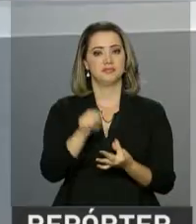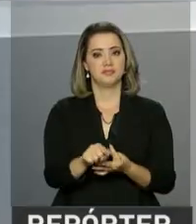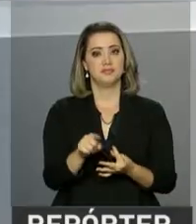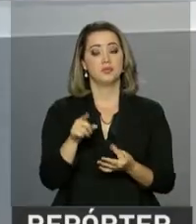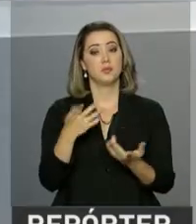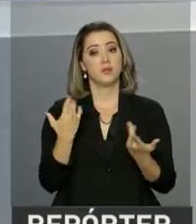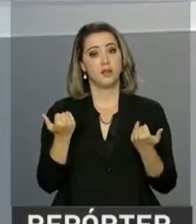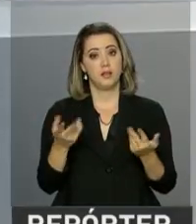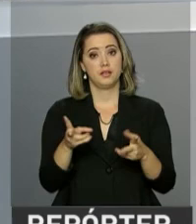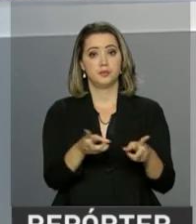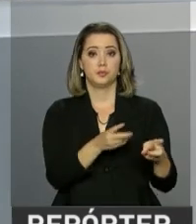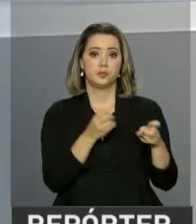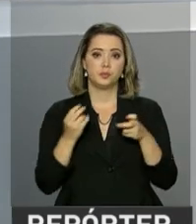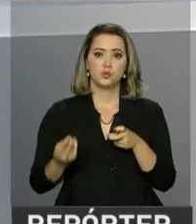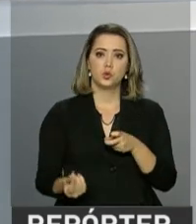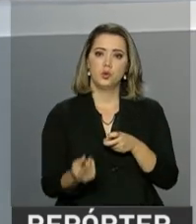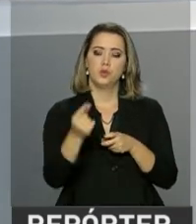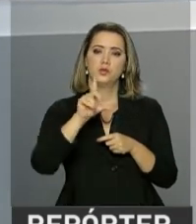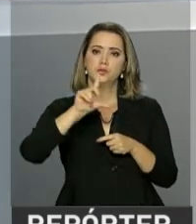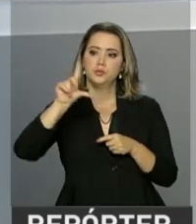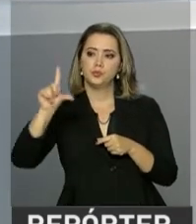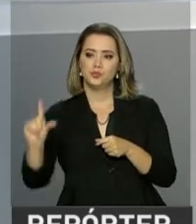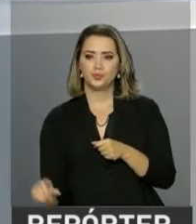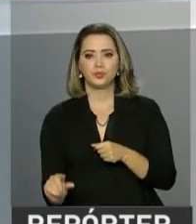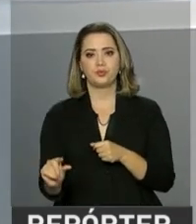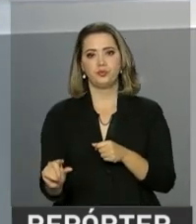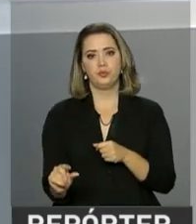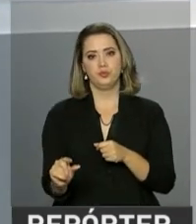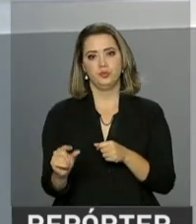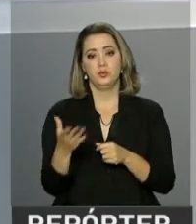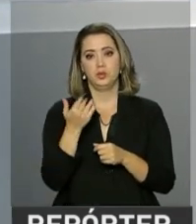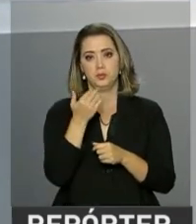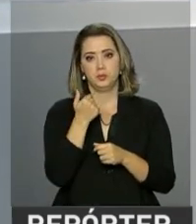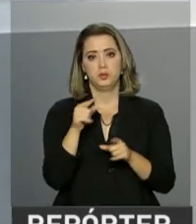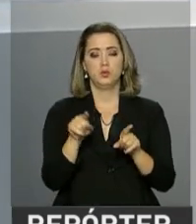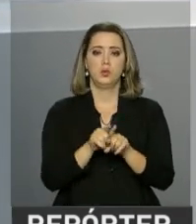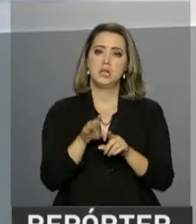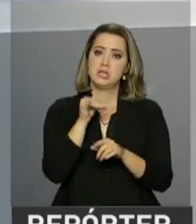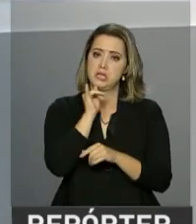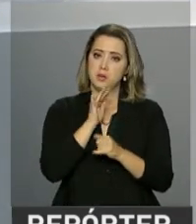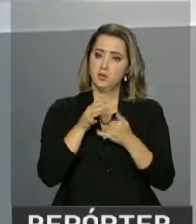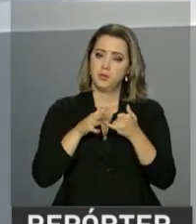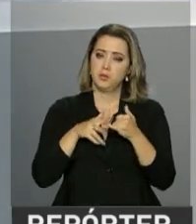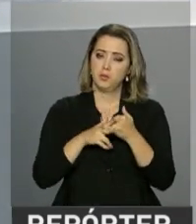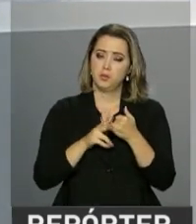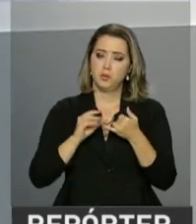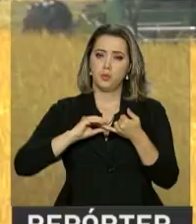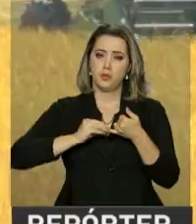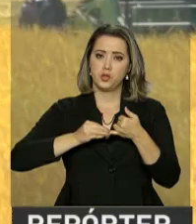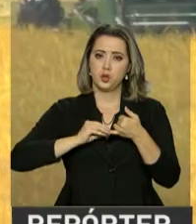Com isso, a expectativa é de preços mais baixos para os alimentos, como o feijão.